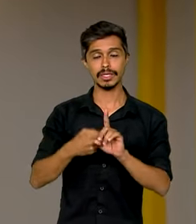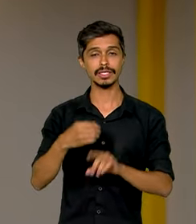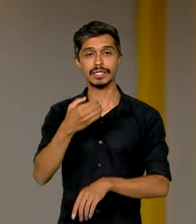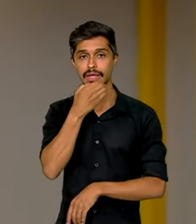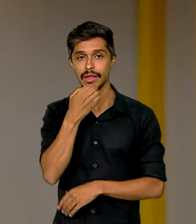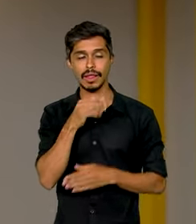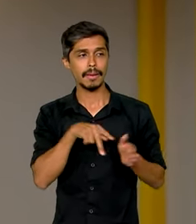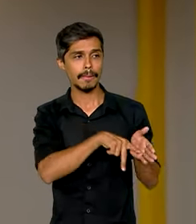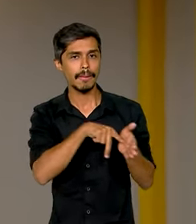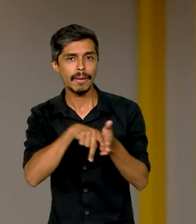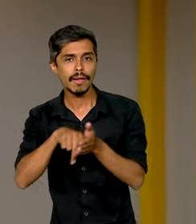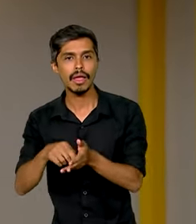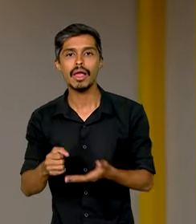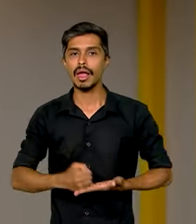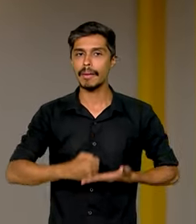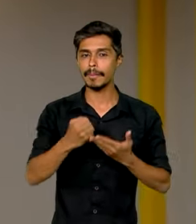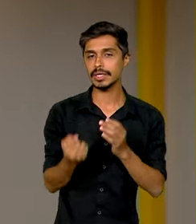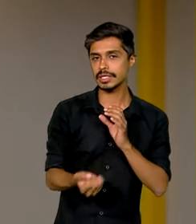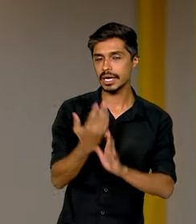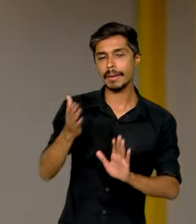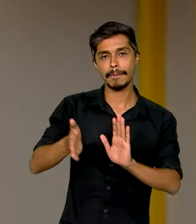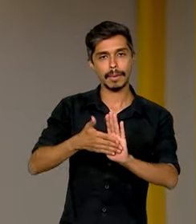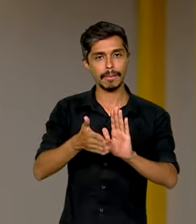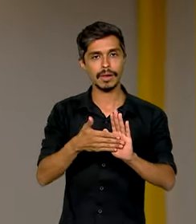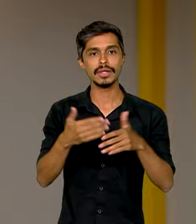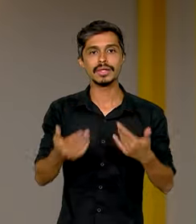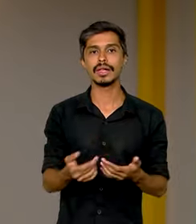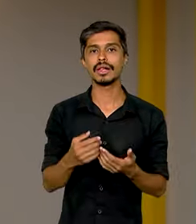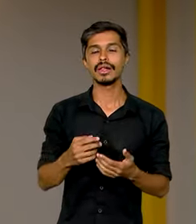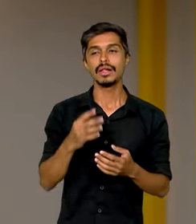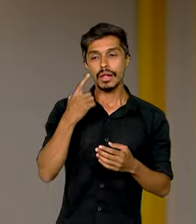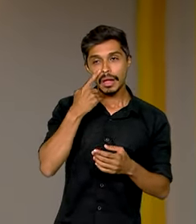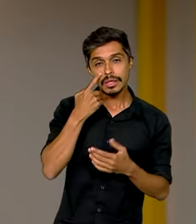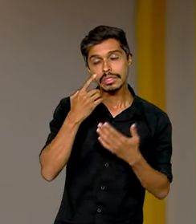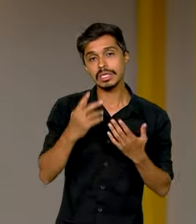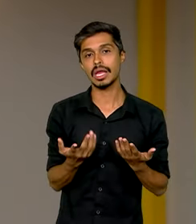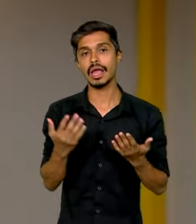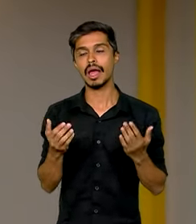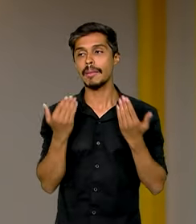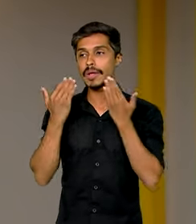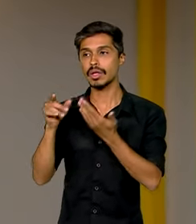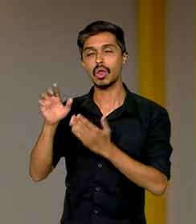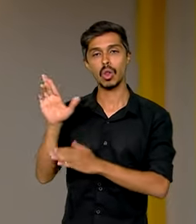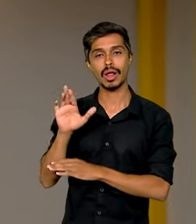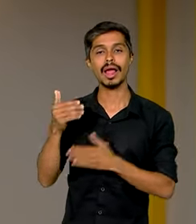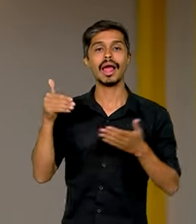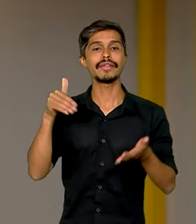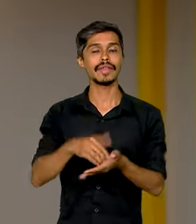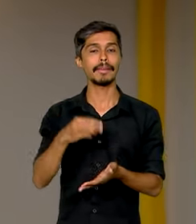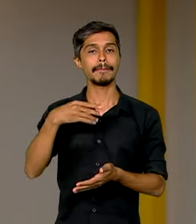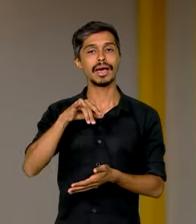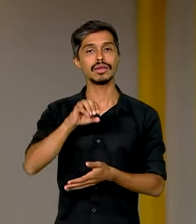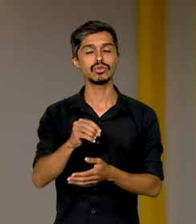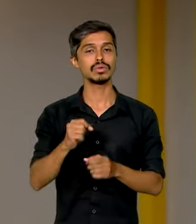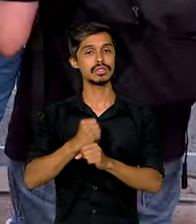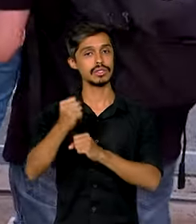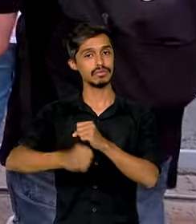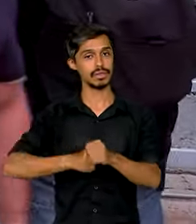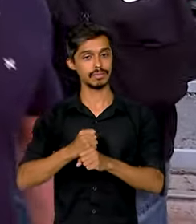essa consulta vai apoiar a elaboração da proposta prevista para ser apresentada ao presidente Lula até maio do ano que vem.